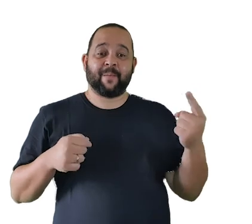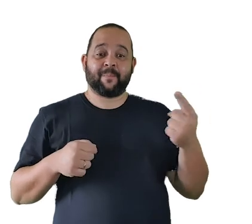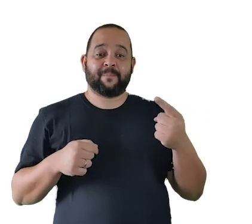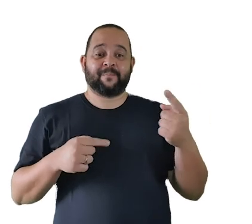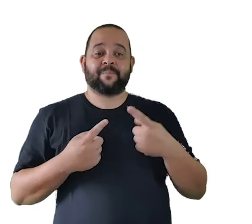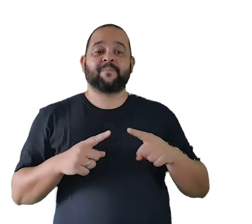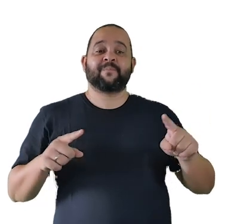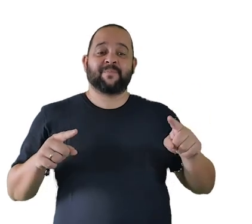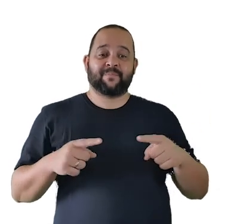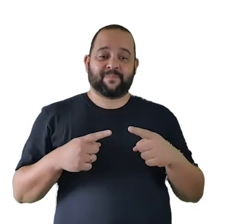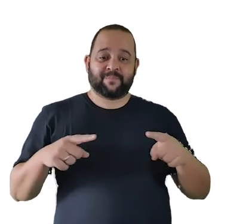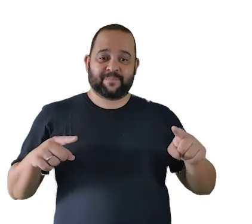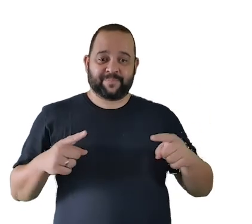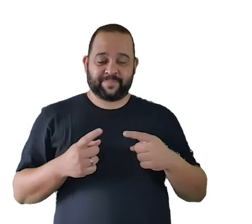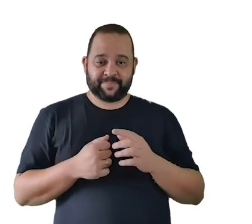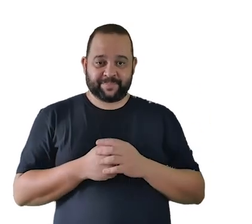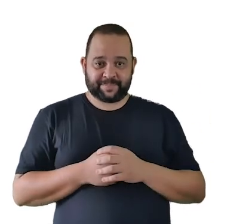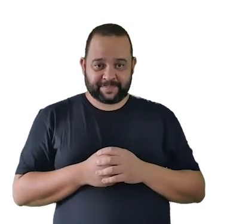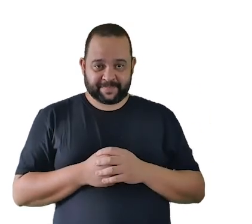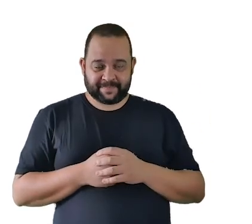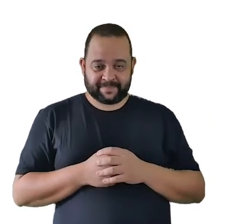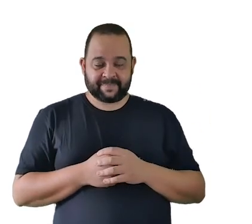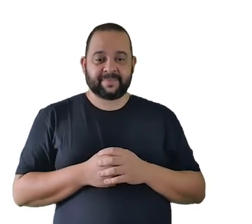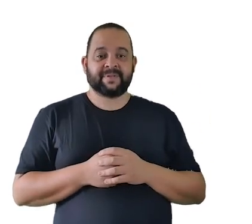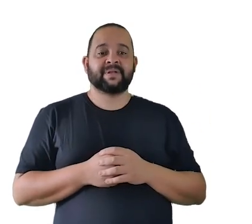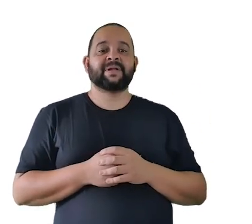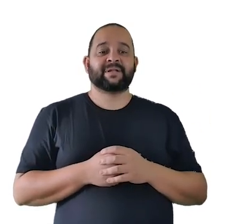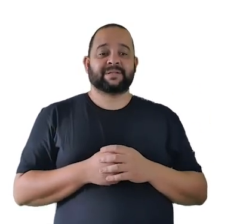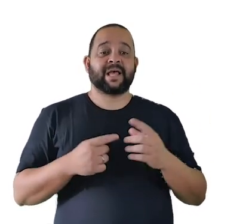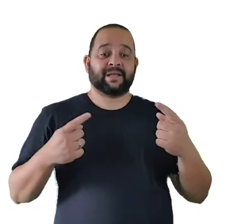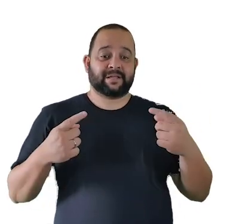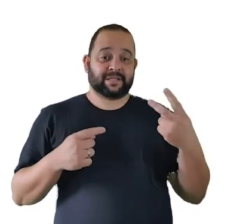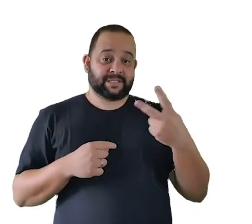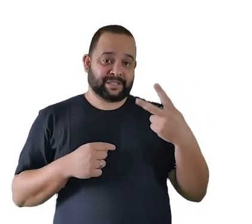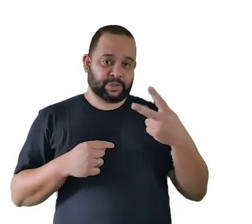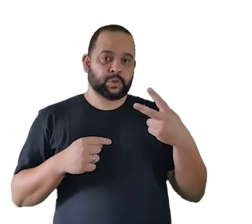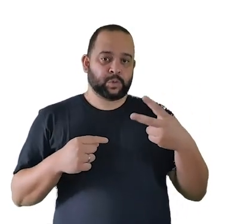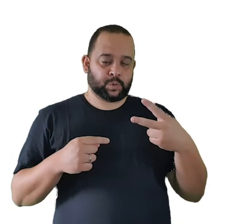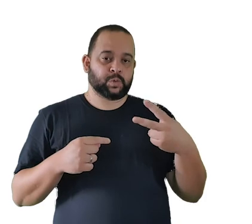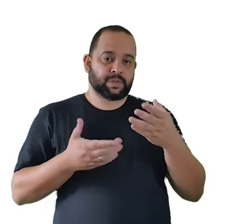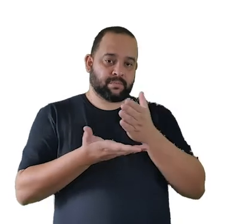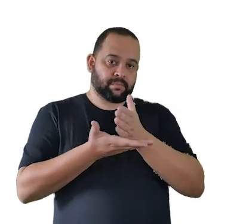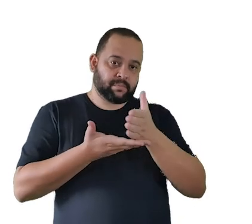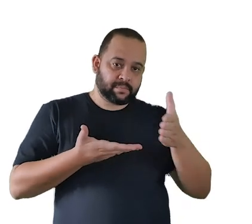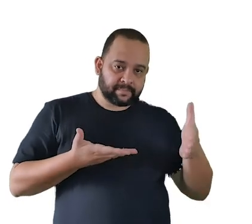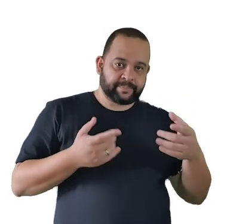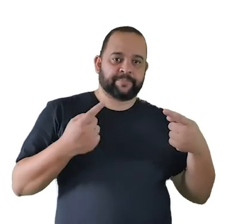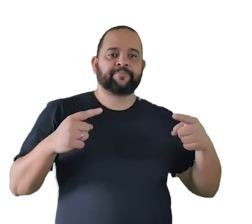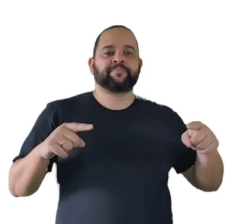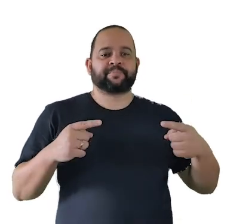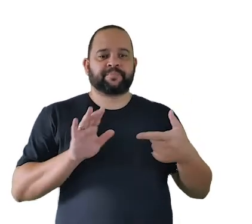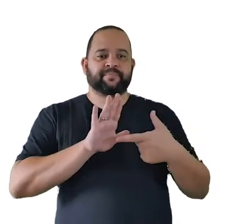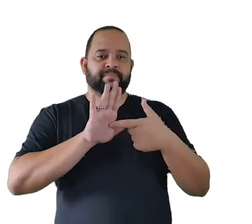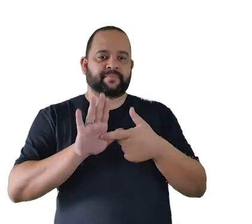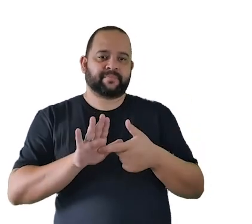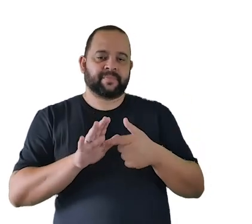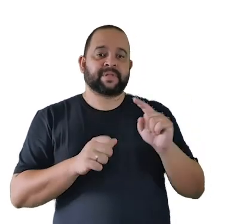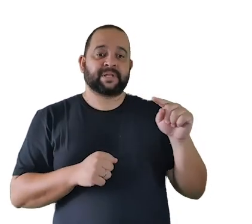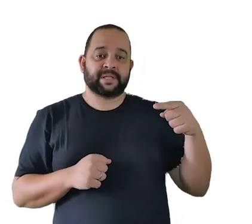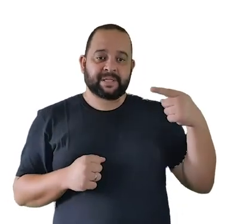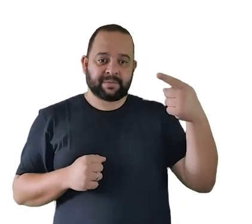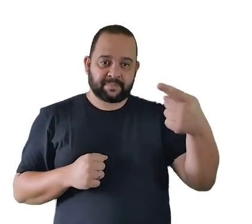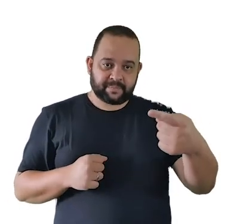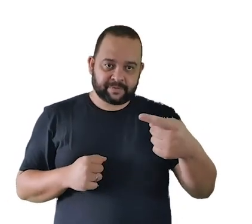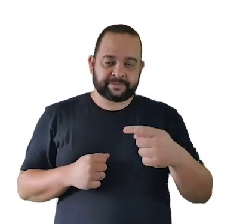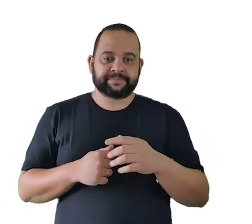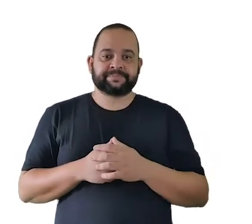abre para nós a segunda temporada a segunda temporada a segunda parte do programa logo em seguida a gente vai